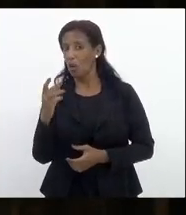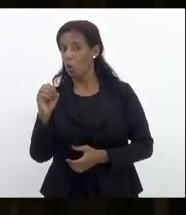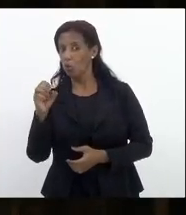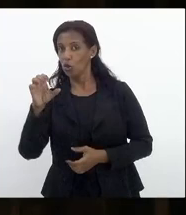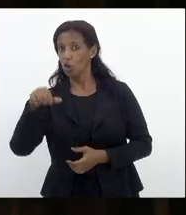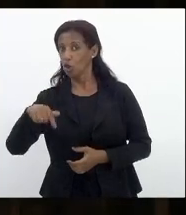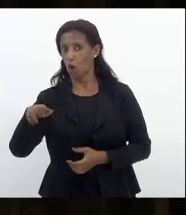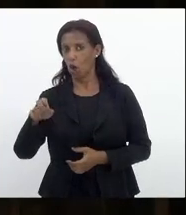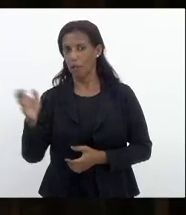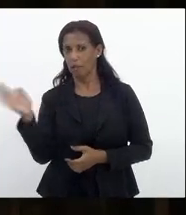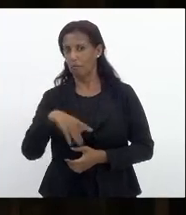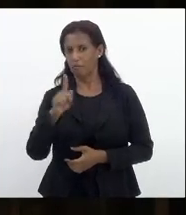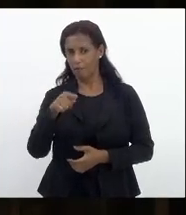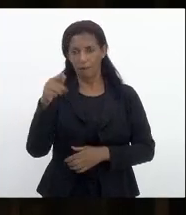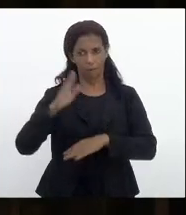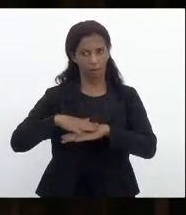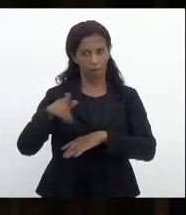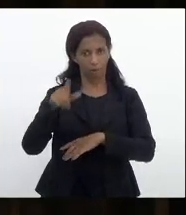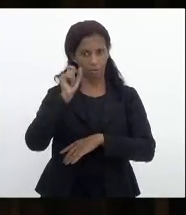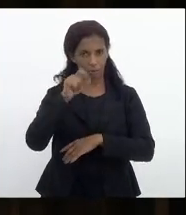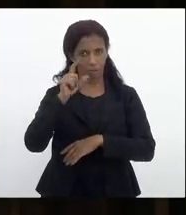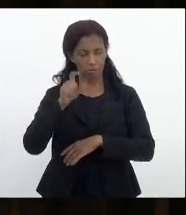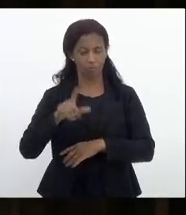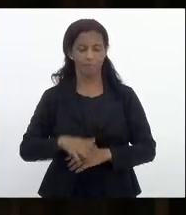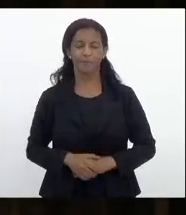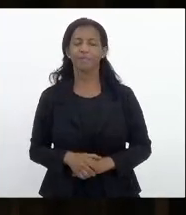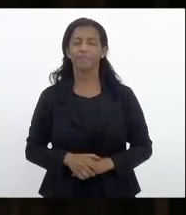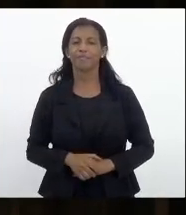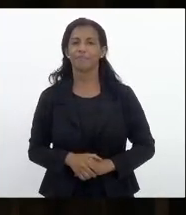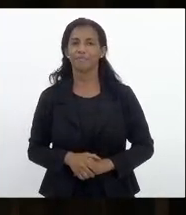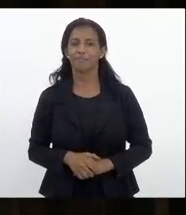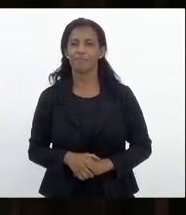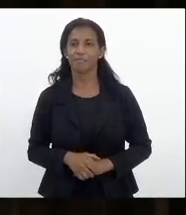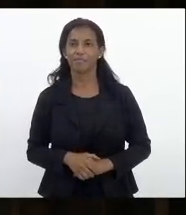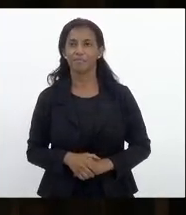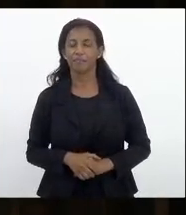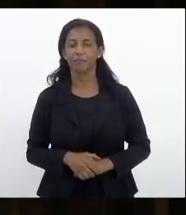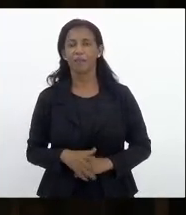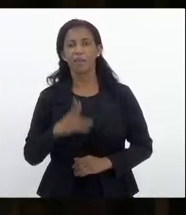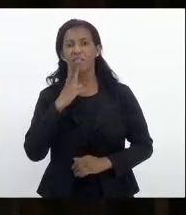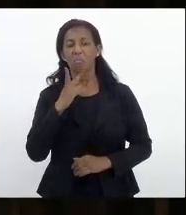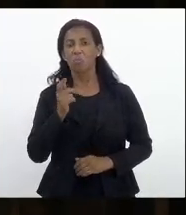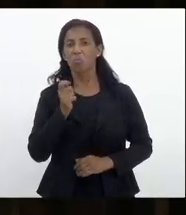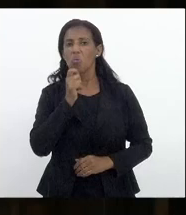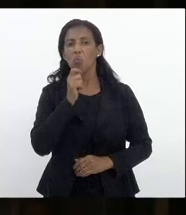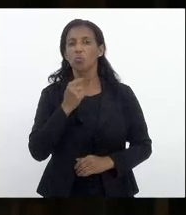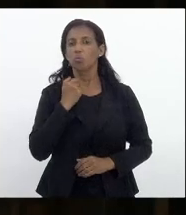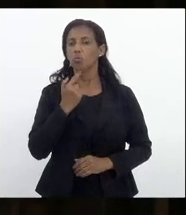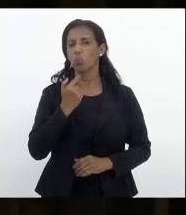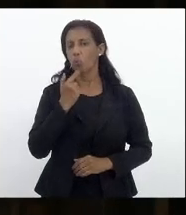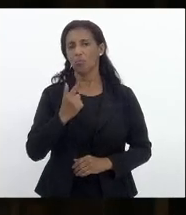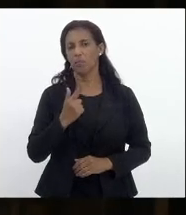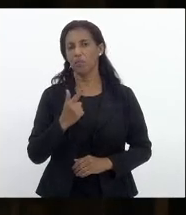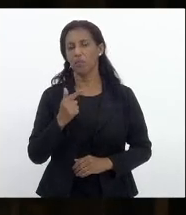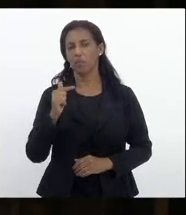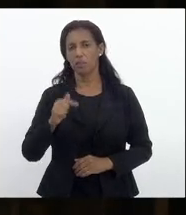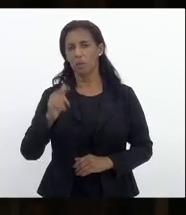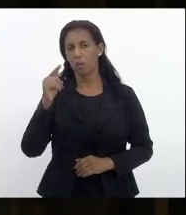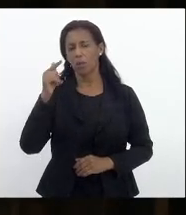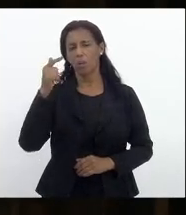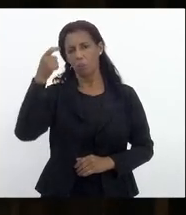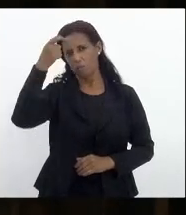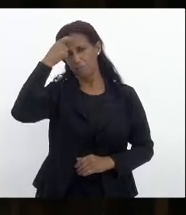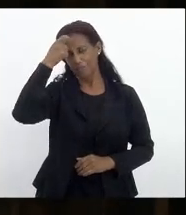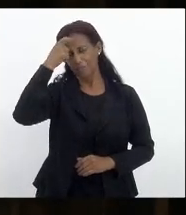esses aqui e dizer que eu não tenho dúvida que existe um consenso nessa casa